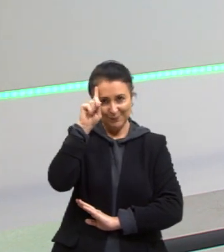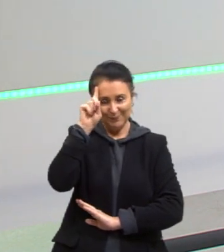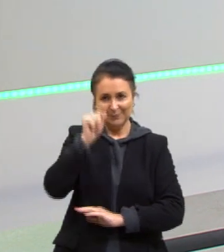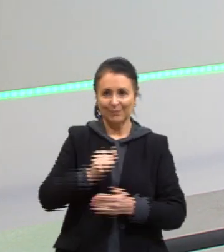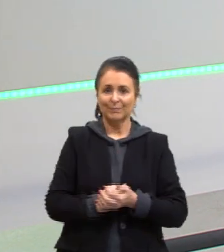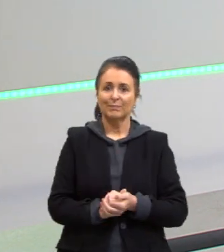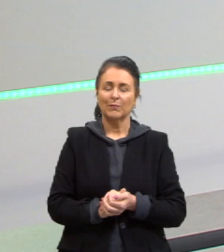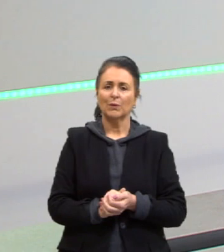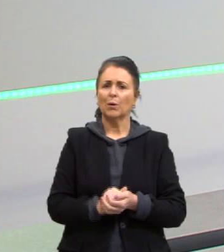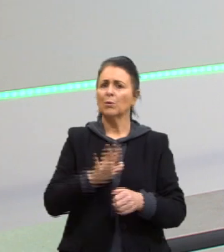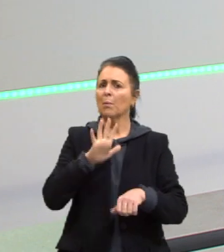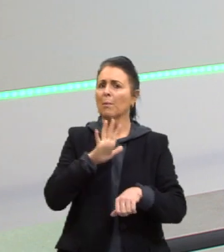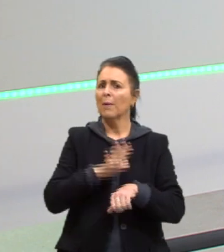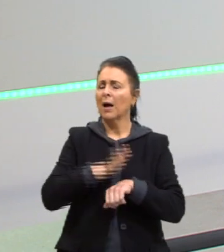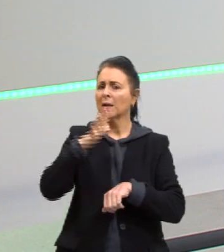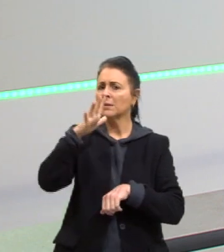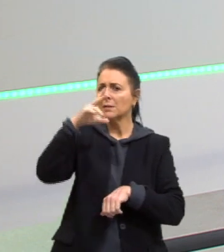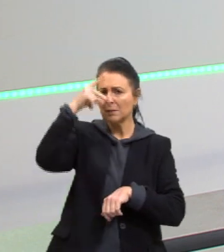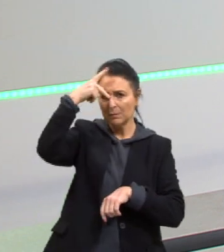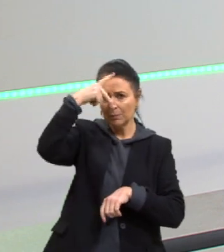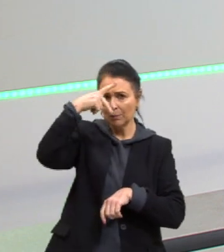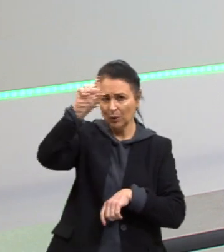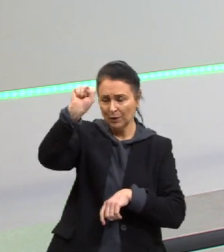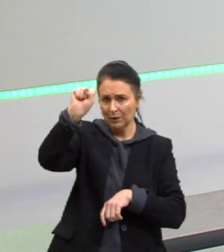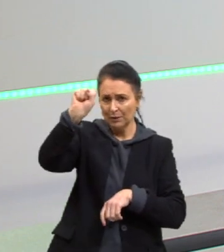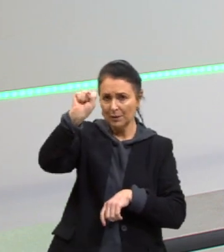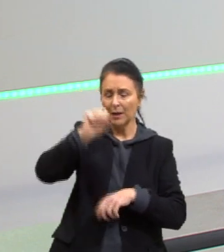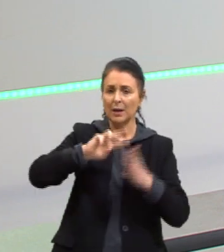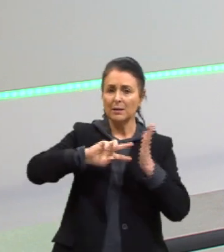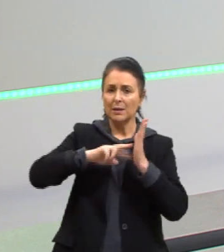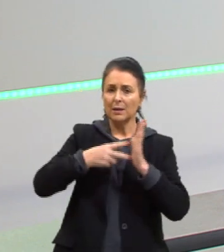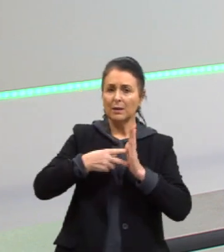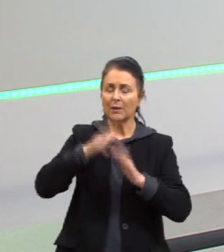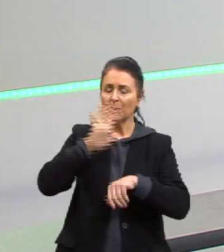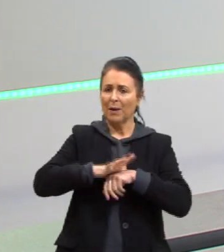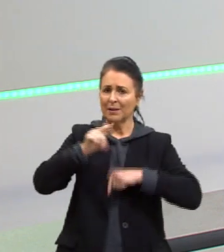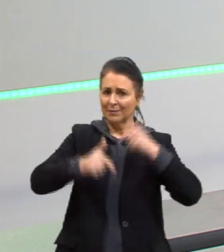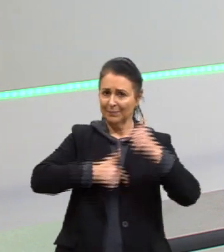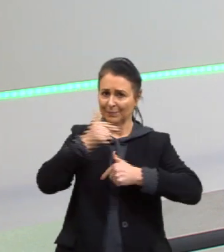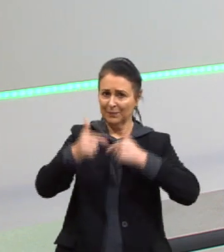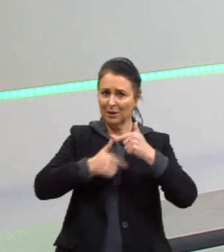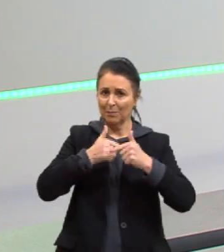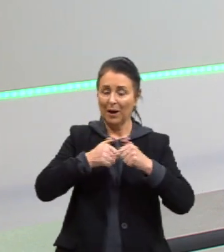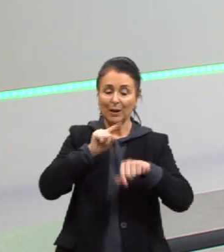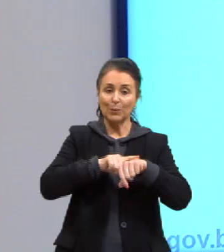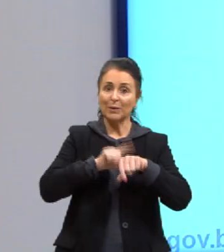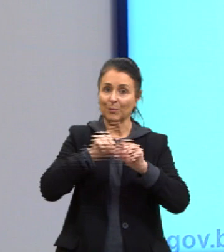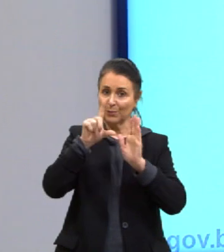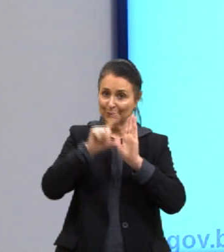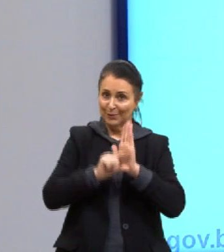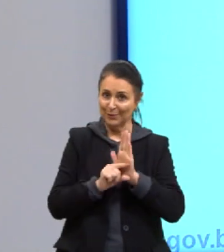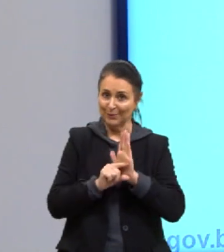Então, quanto maior a potência, quer dizer que mais trabalho a gente realiza em menos tempo.